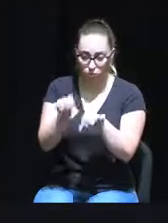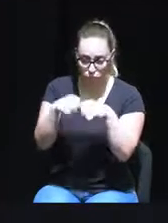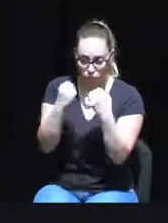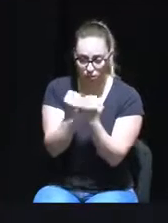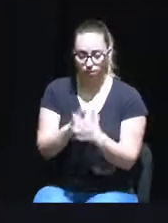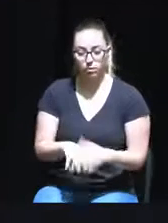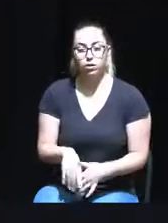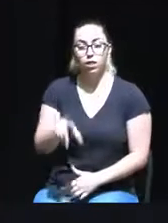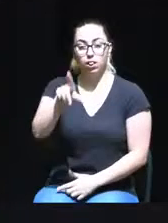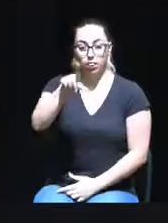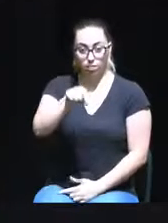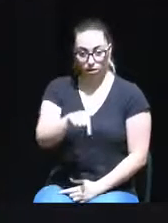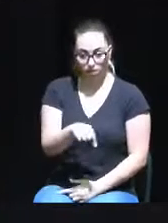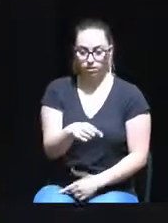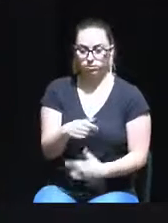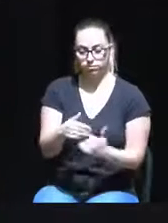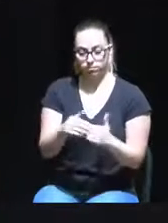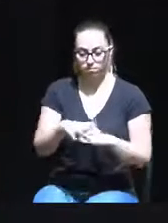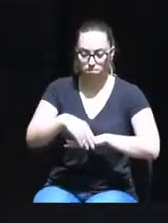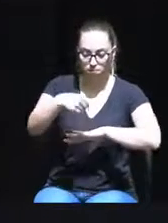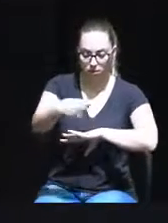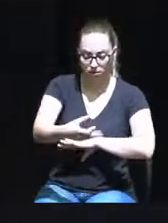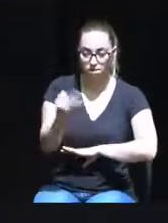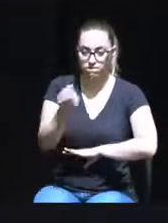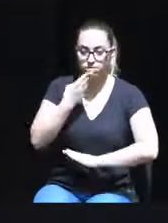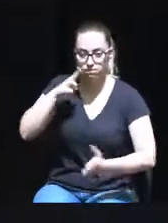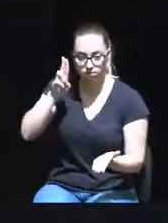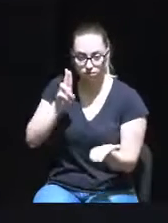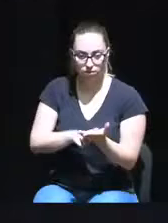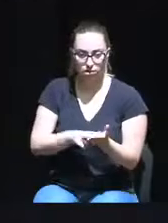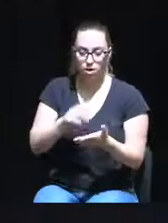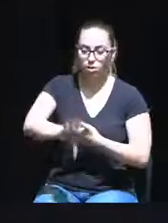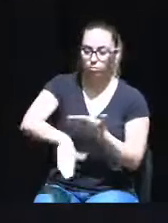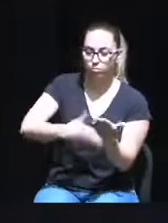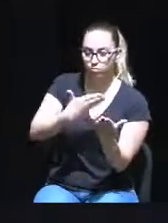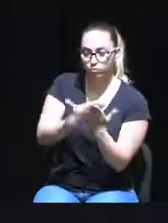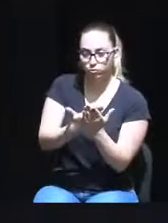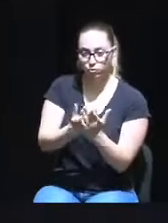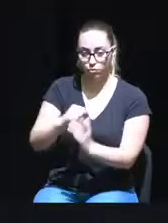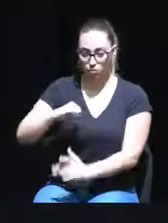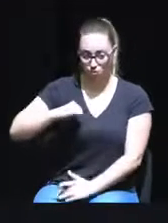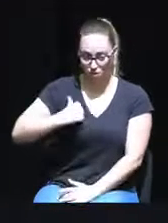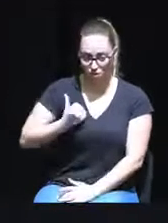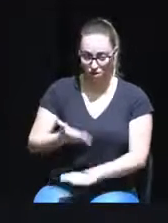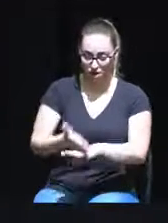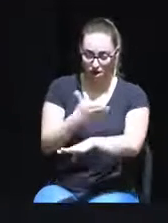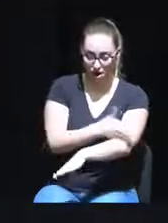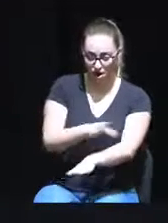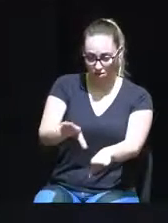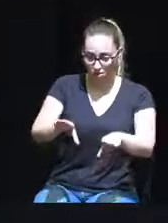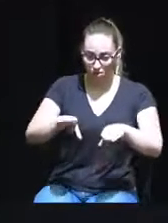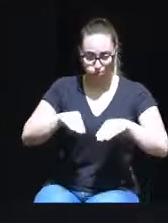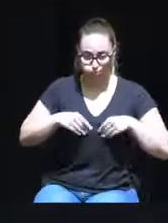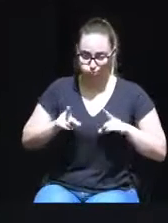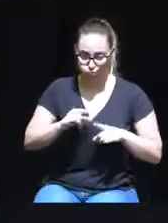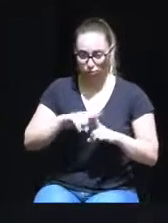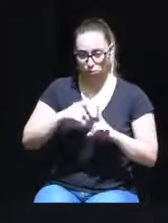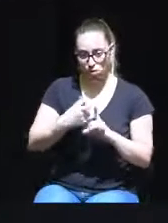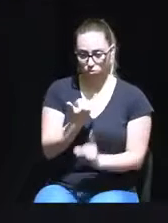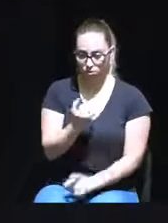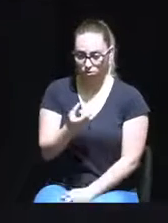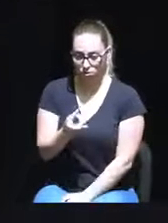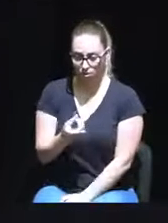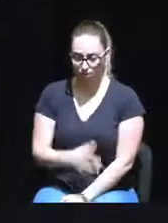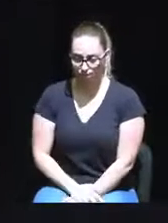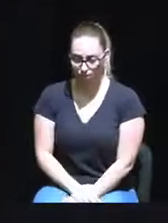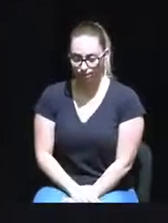mais tarde do que cedo, acabaram por vir dar razão às propostas de Os Verdes que haviam rejeitado em 2019.